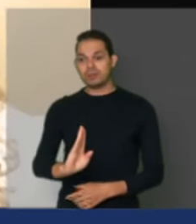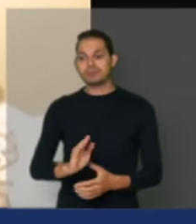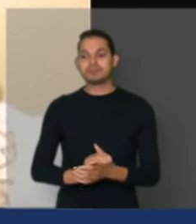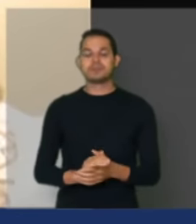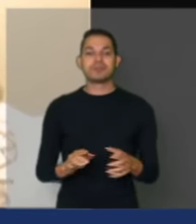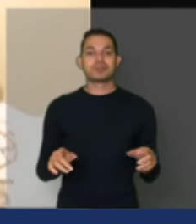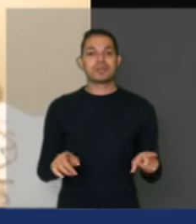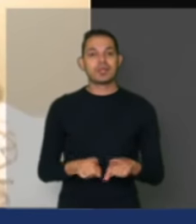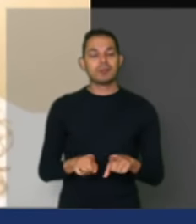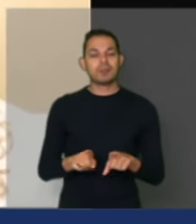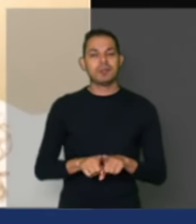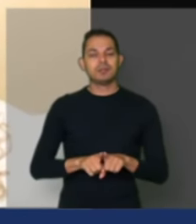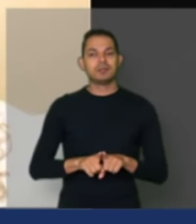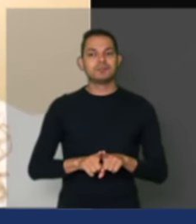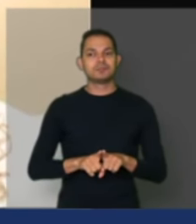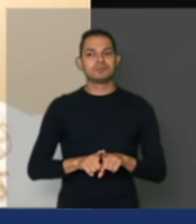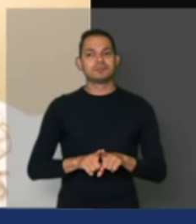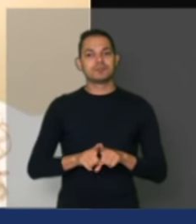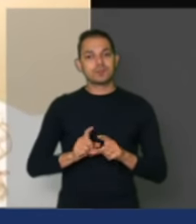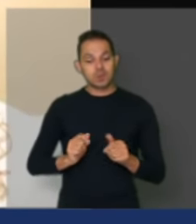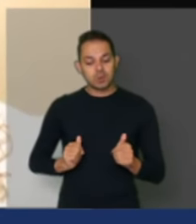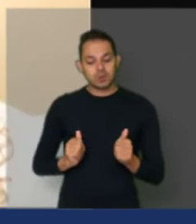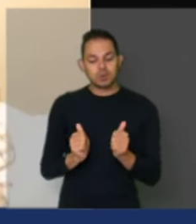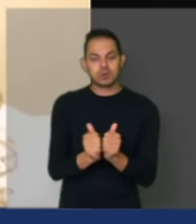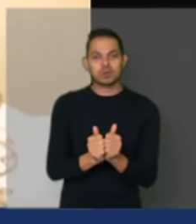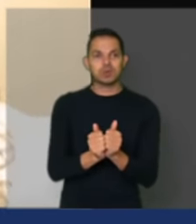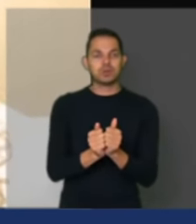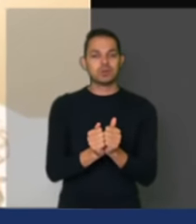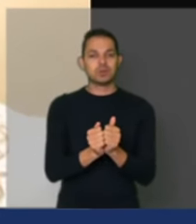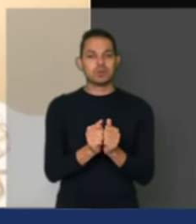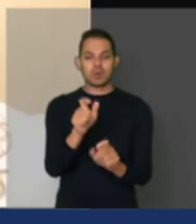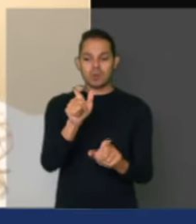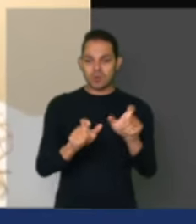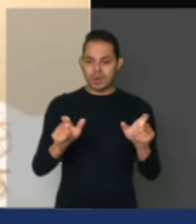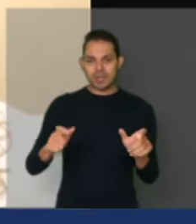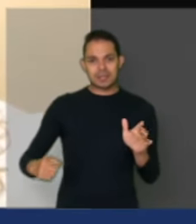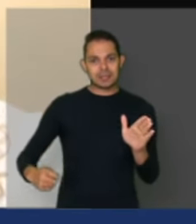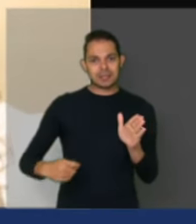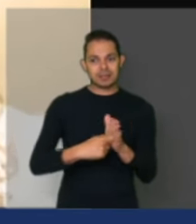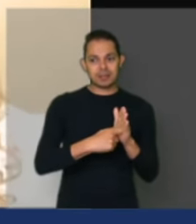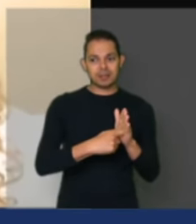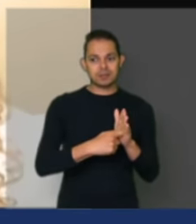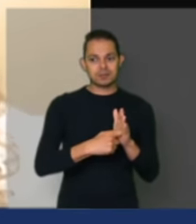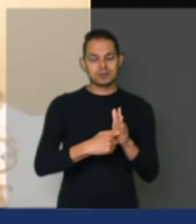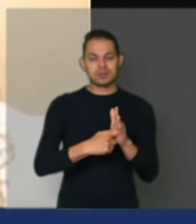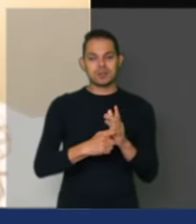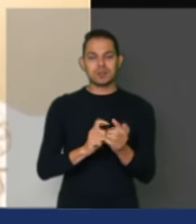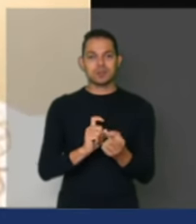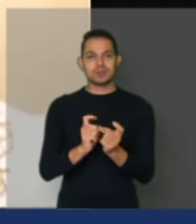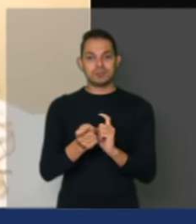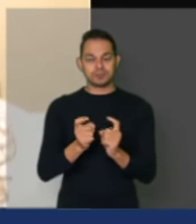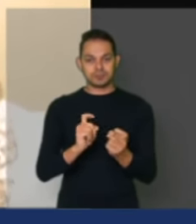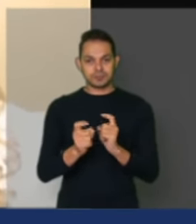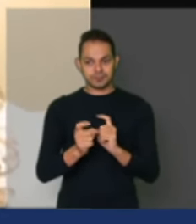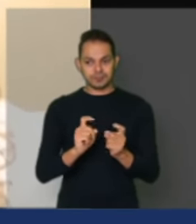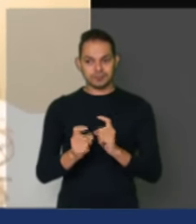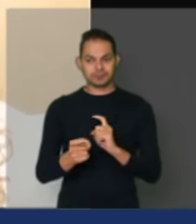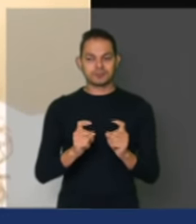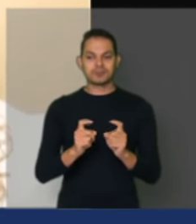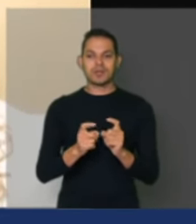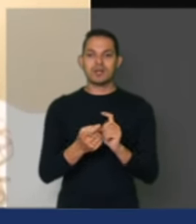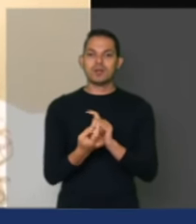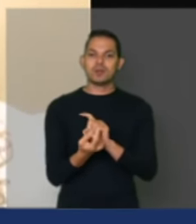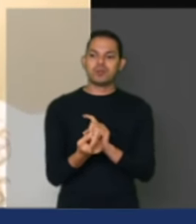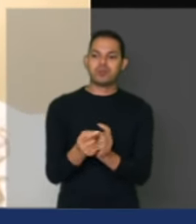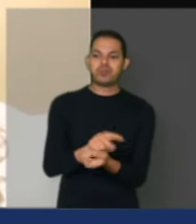ao mesmo tempo, me somar também àqueles que fazem a denúncia dos administradores que violam